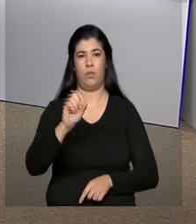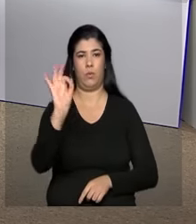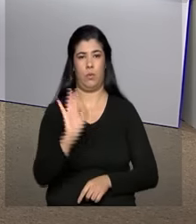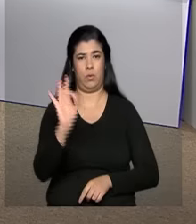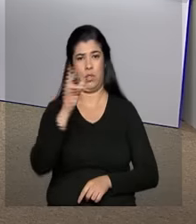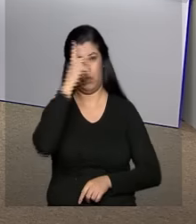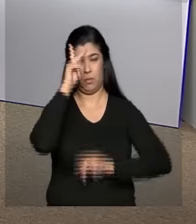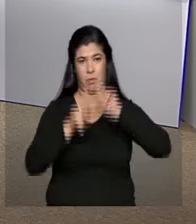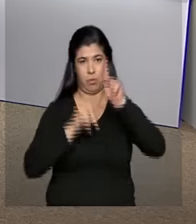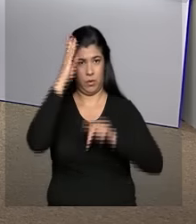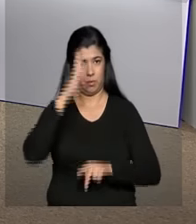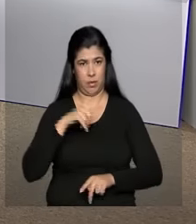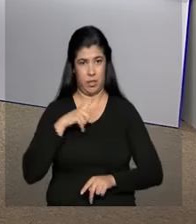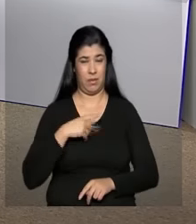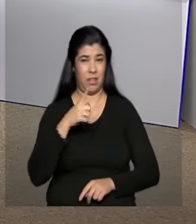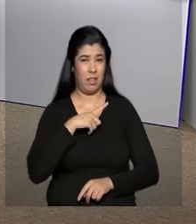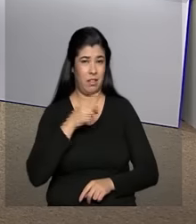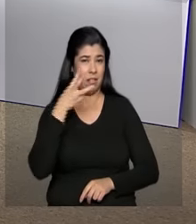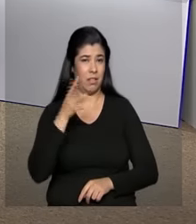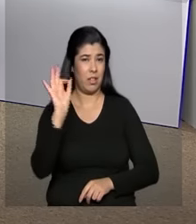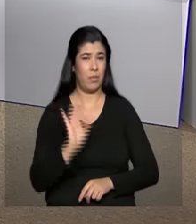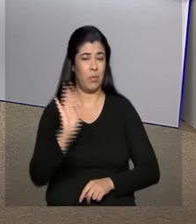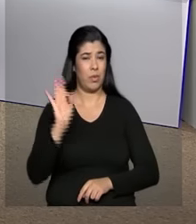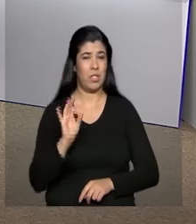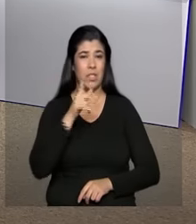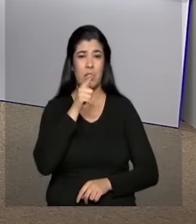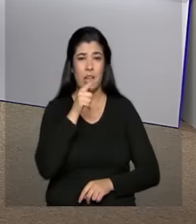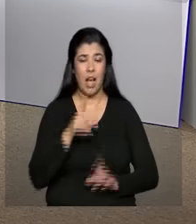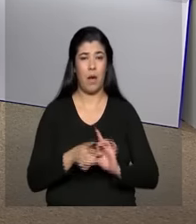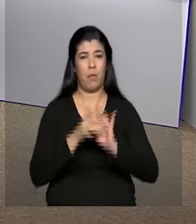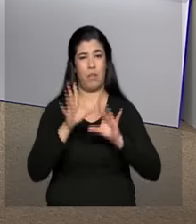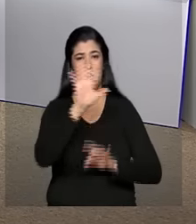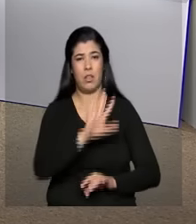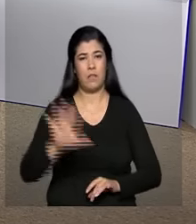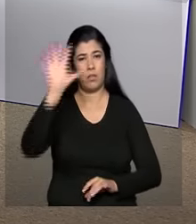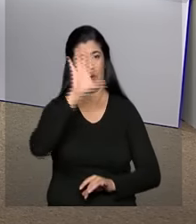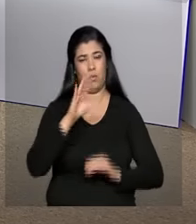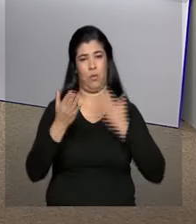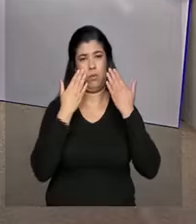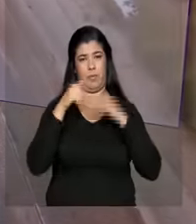e tem apenas 3% da água disponível em todo o país.